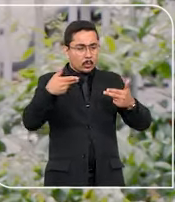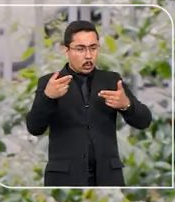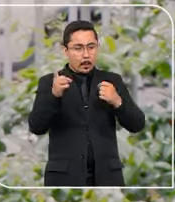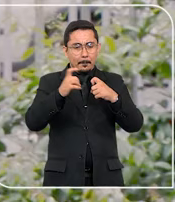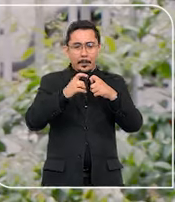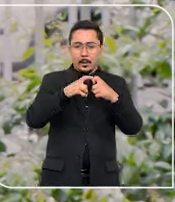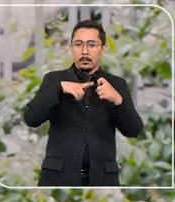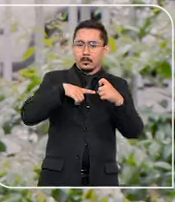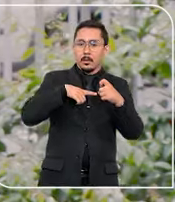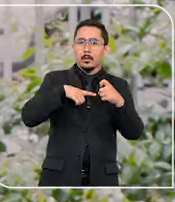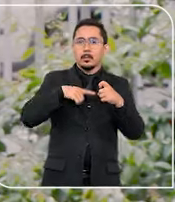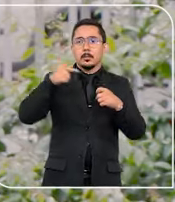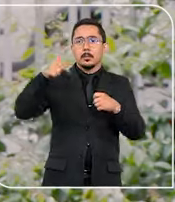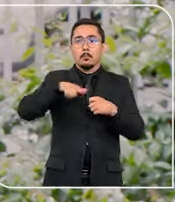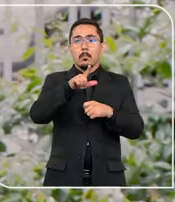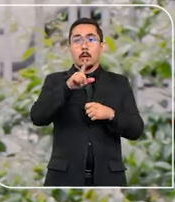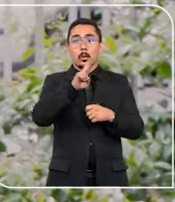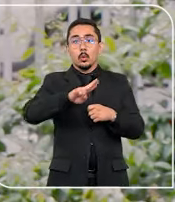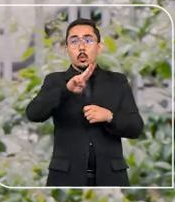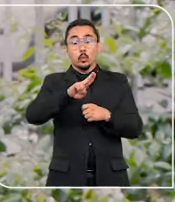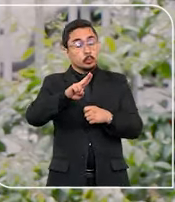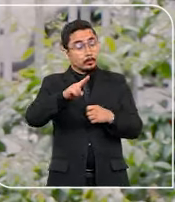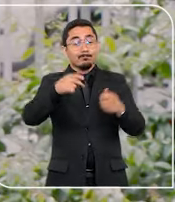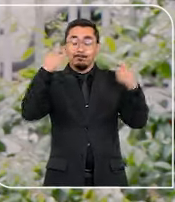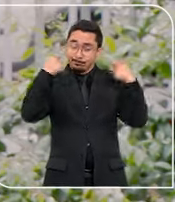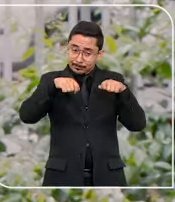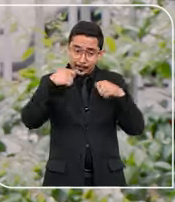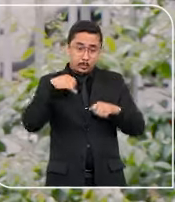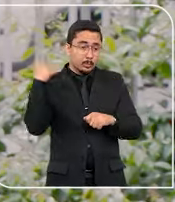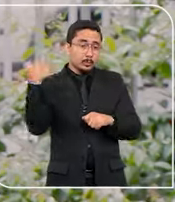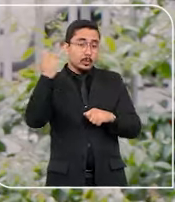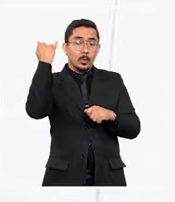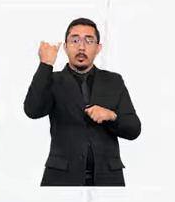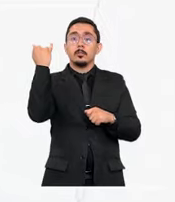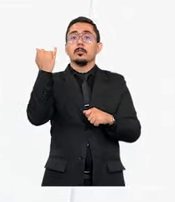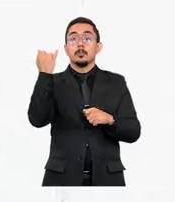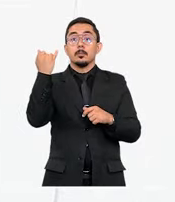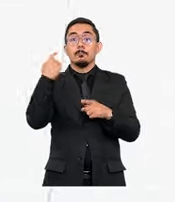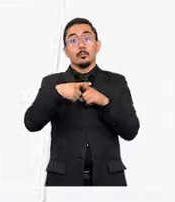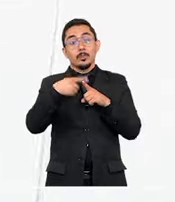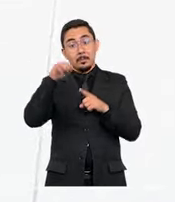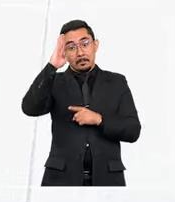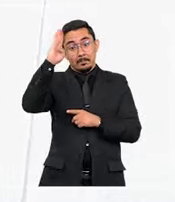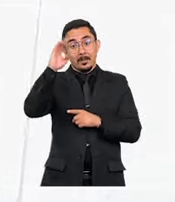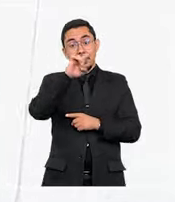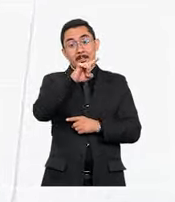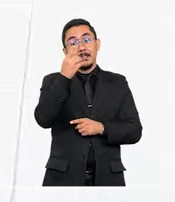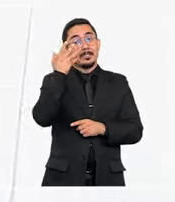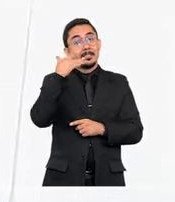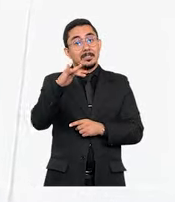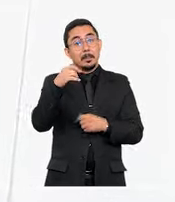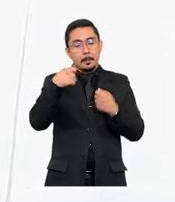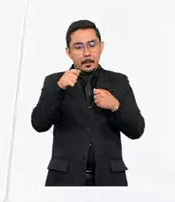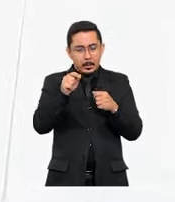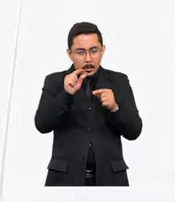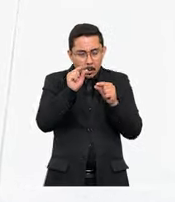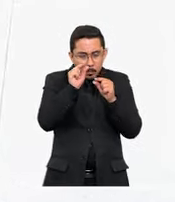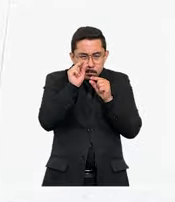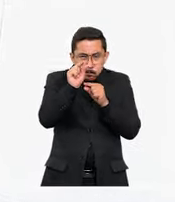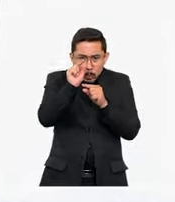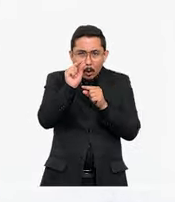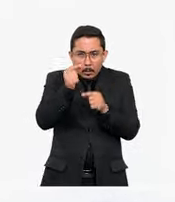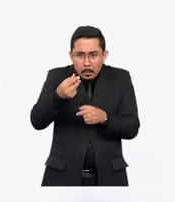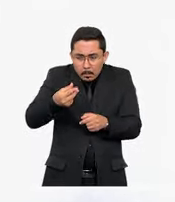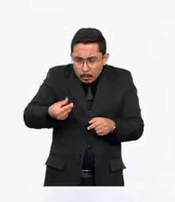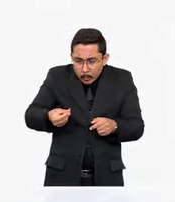dispositivos médicos e é um instrumento indispensável, principalmente considerando que é uma criança que precisa de microdoses, né? E